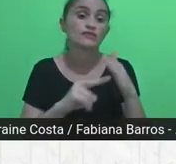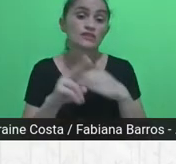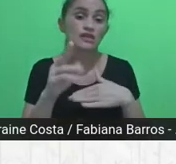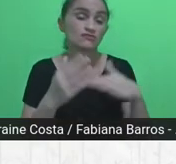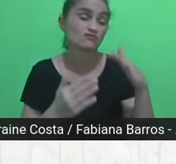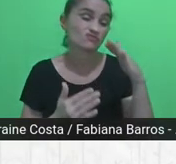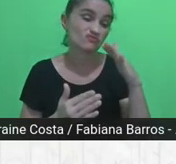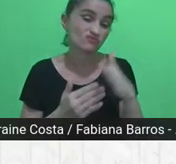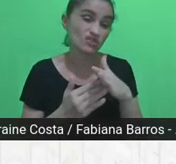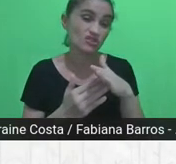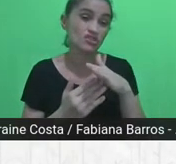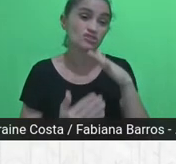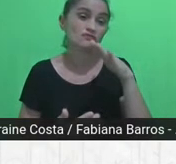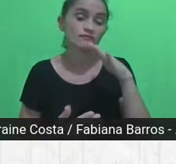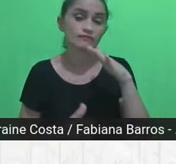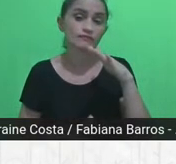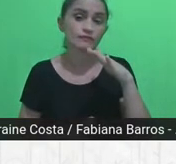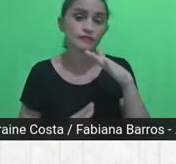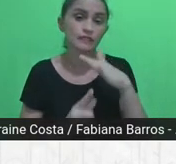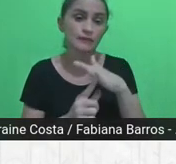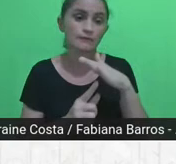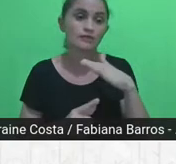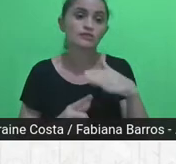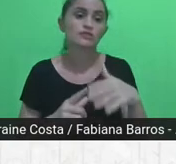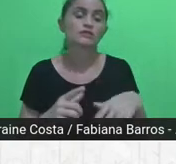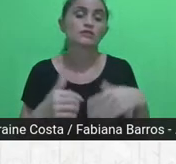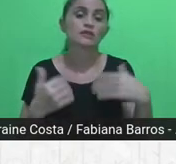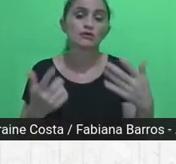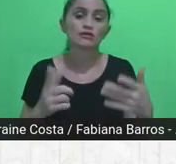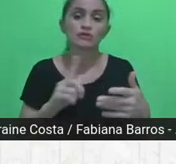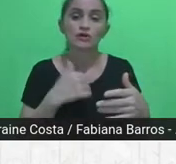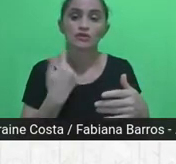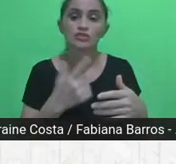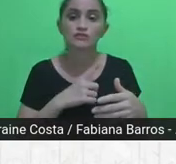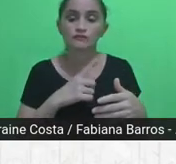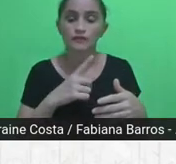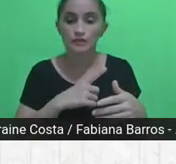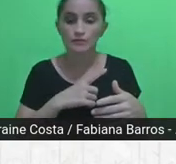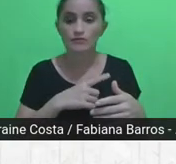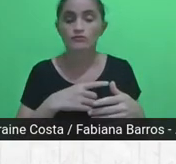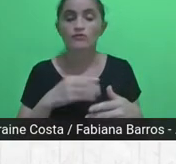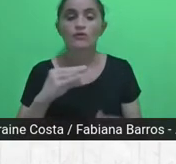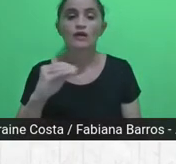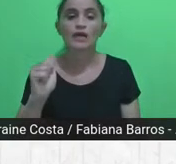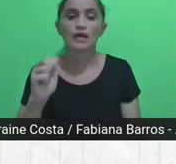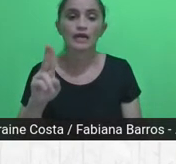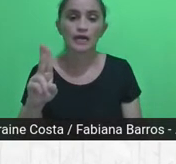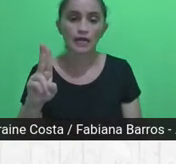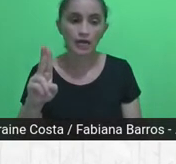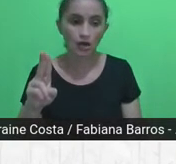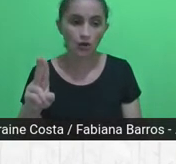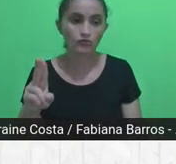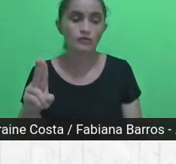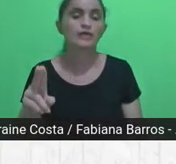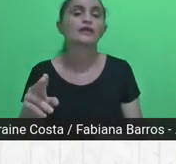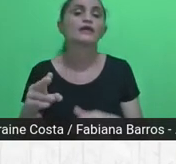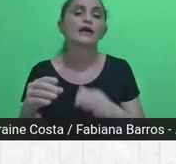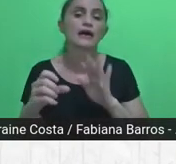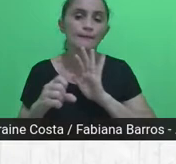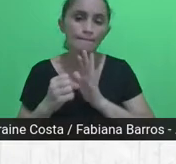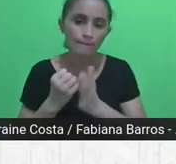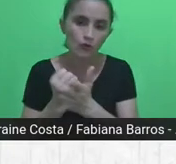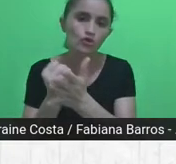Tivemos um apoio que foi muito importante do edital do CAL, que ainda estamos discutindo agora a conclusão